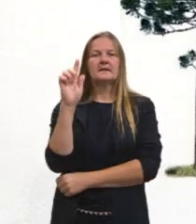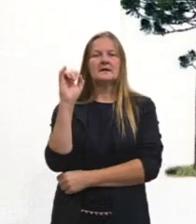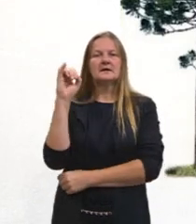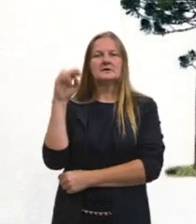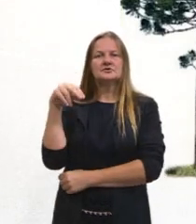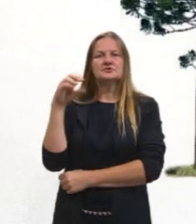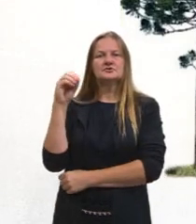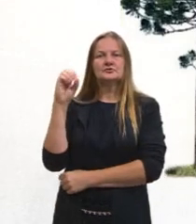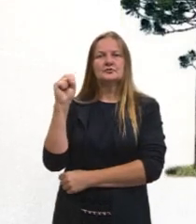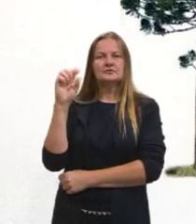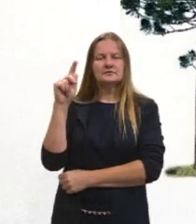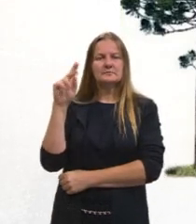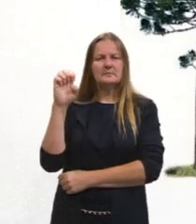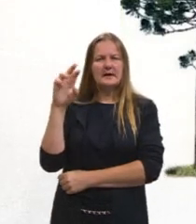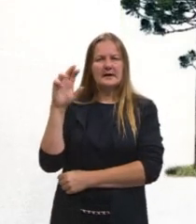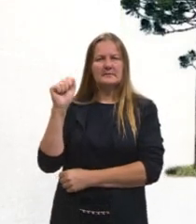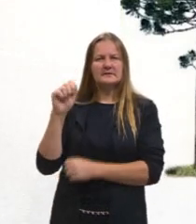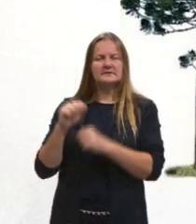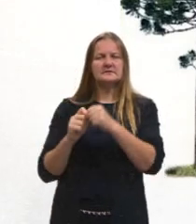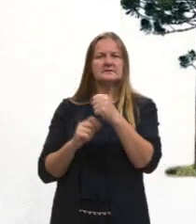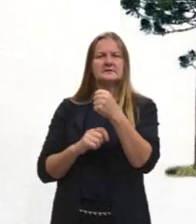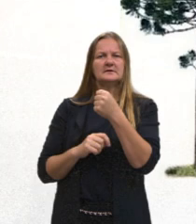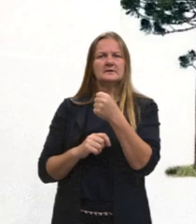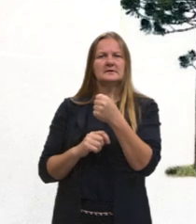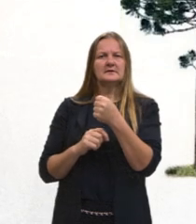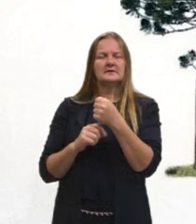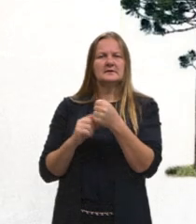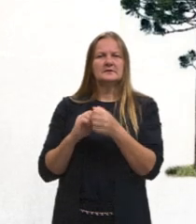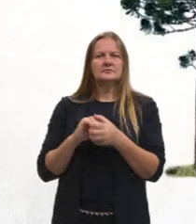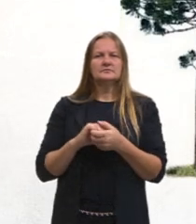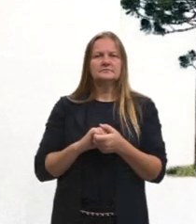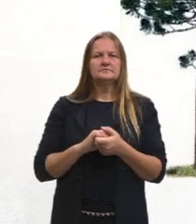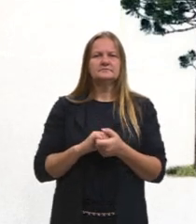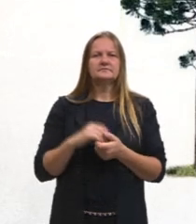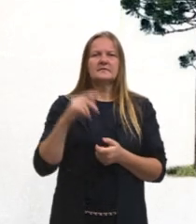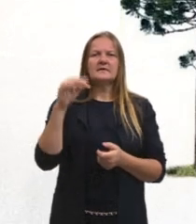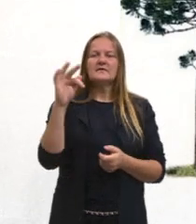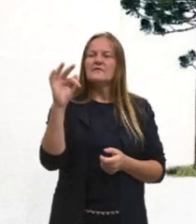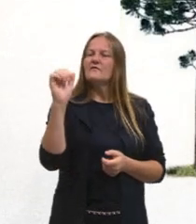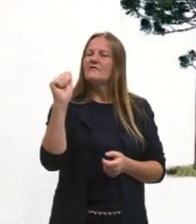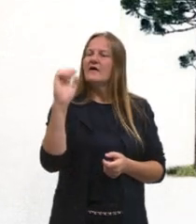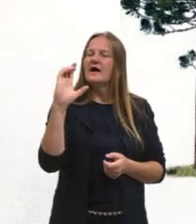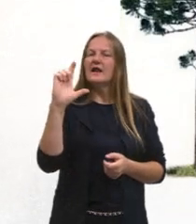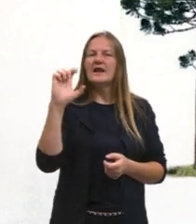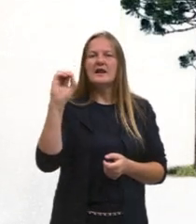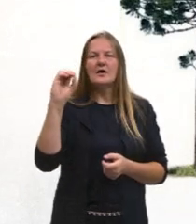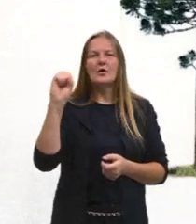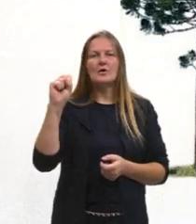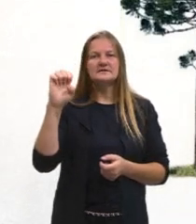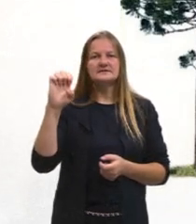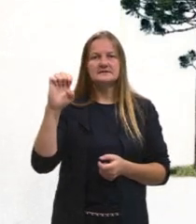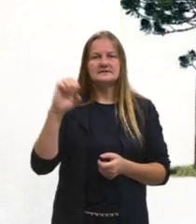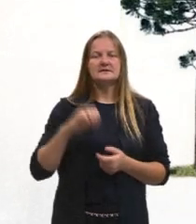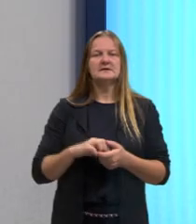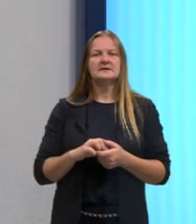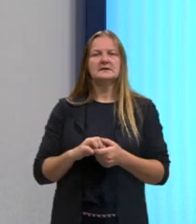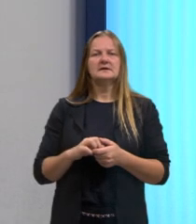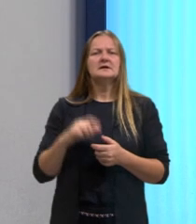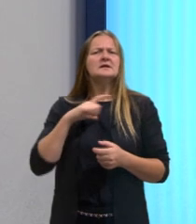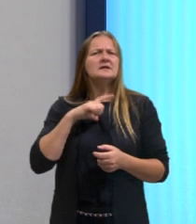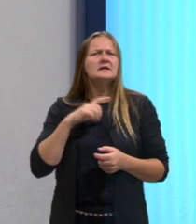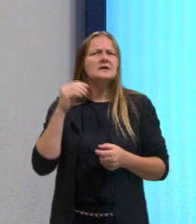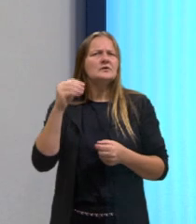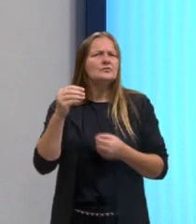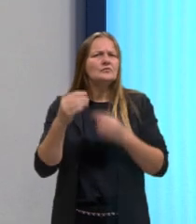e nas angiospermas já é outro grupo, que é a fanerógamas. Nas gimnospermas também